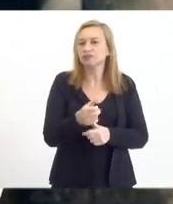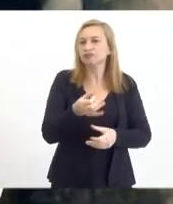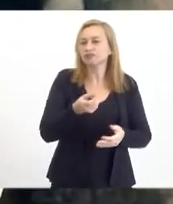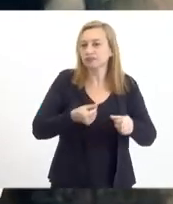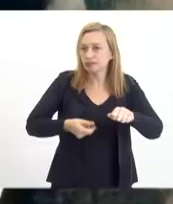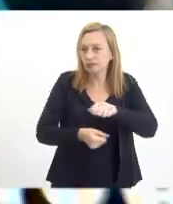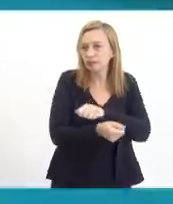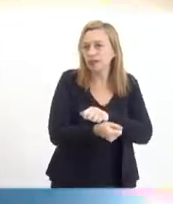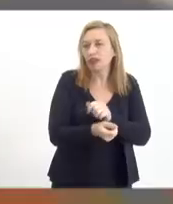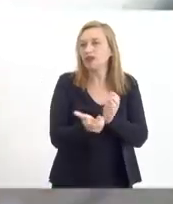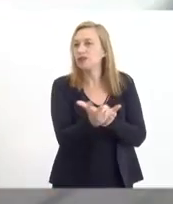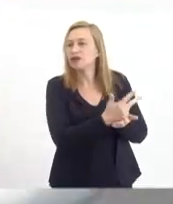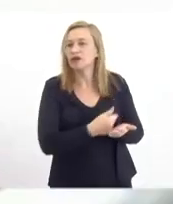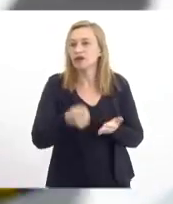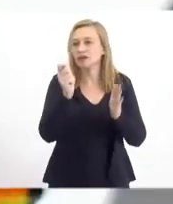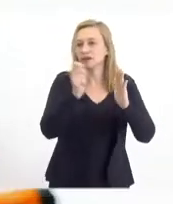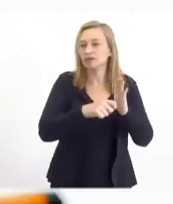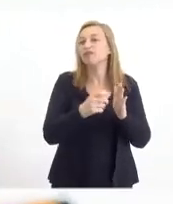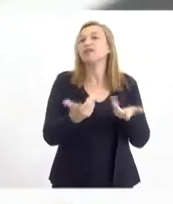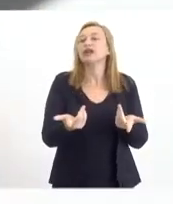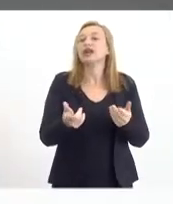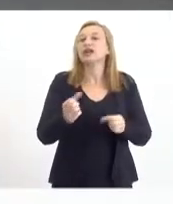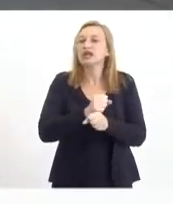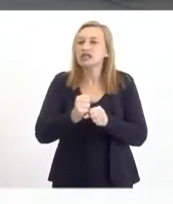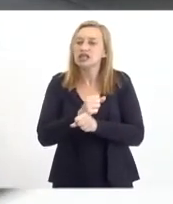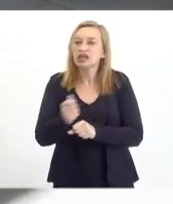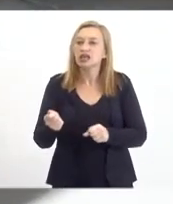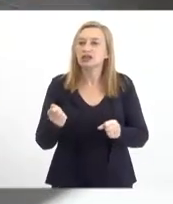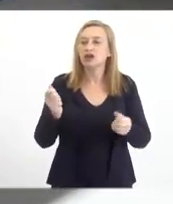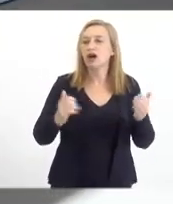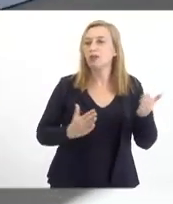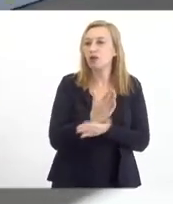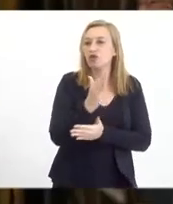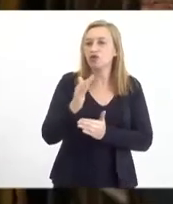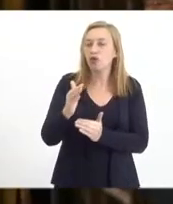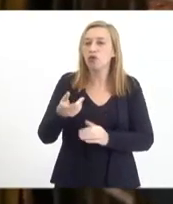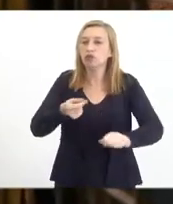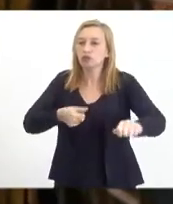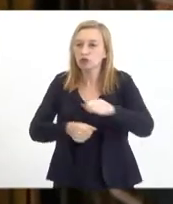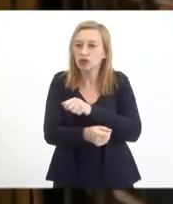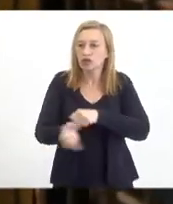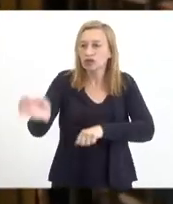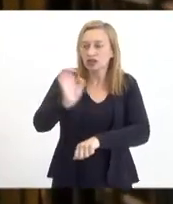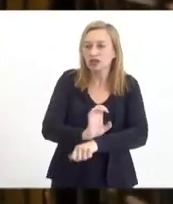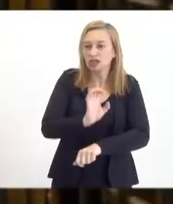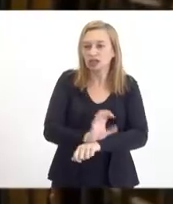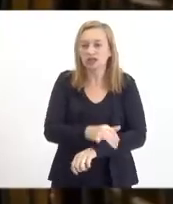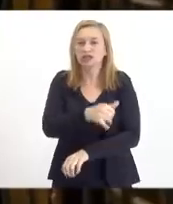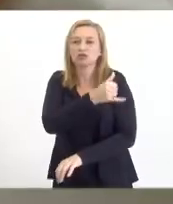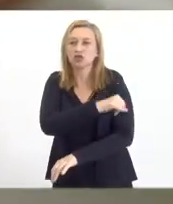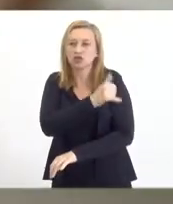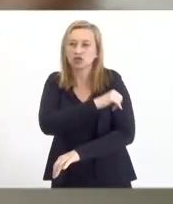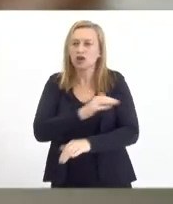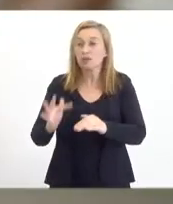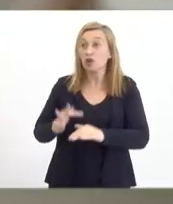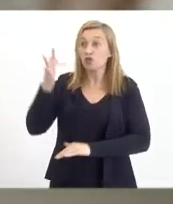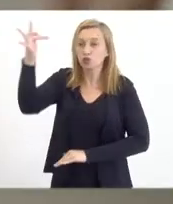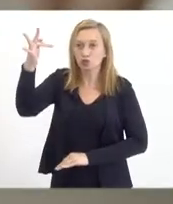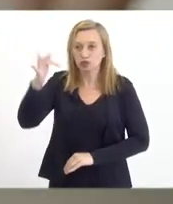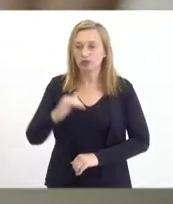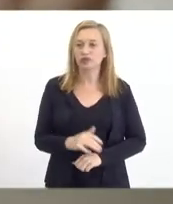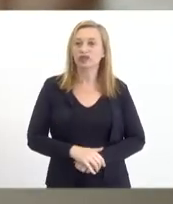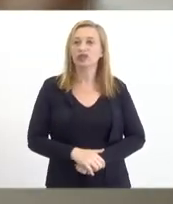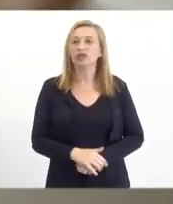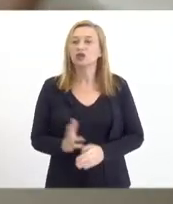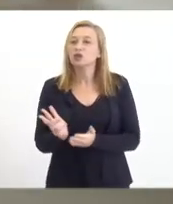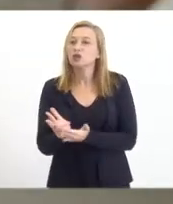produzidas no Estado. E este ano, aprovou o Fundo Soberano, que é o passaporte do Estado do Rio de Janeiro, para o futuro. Os